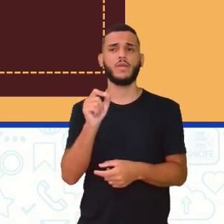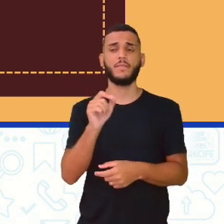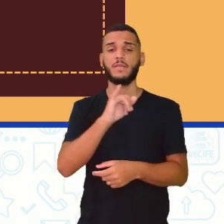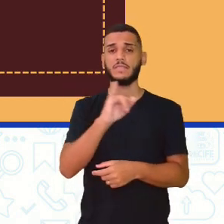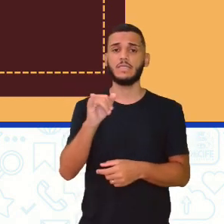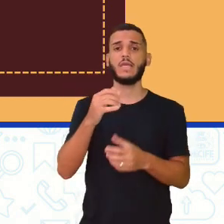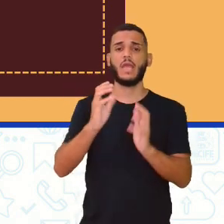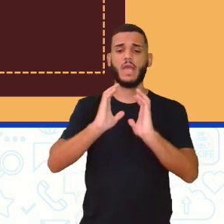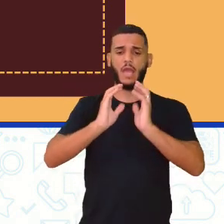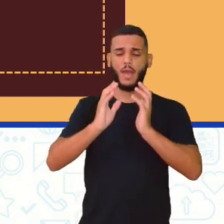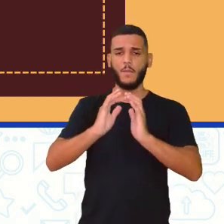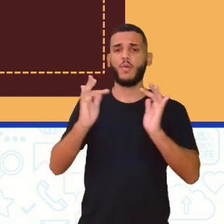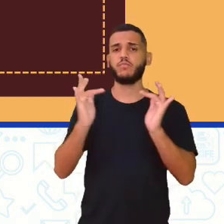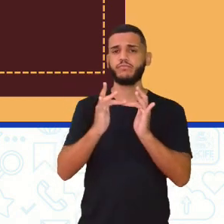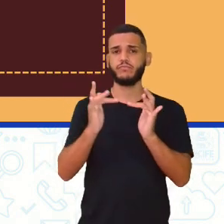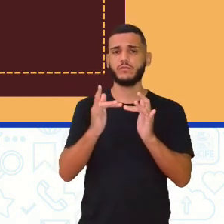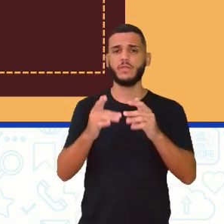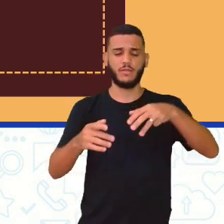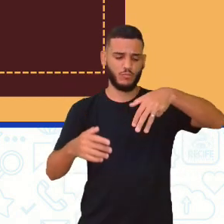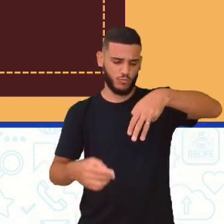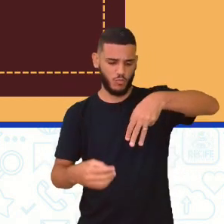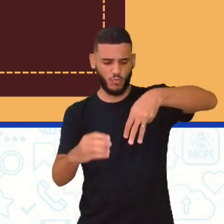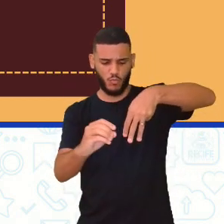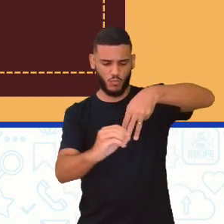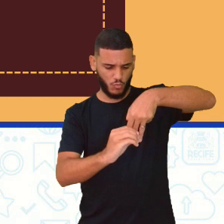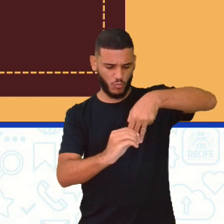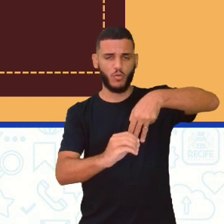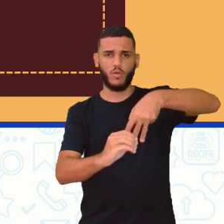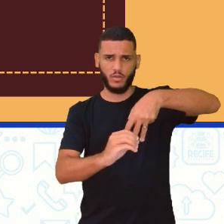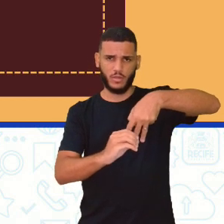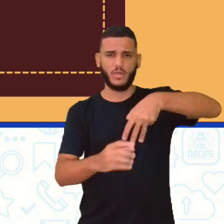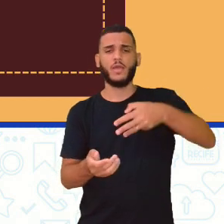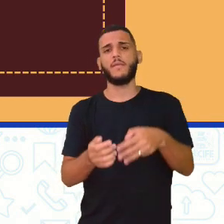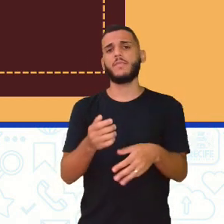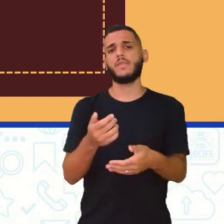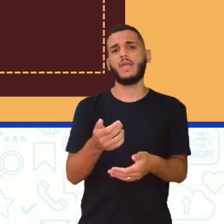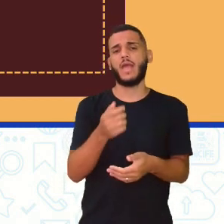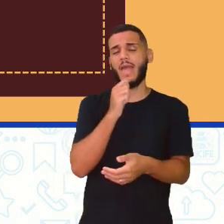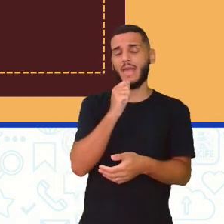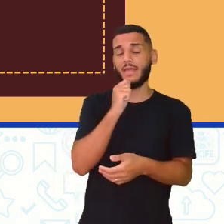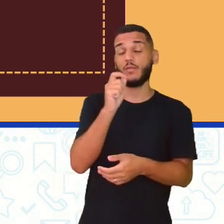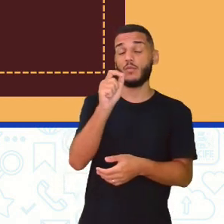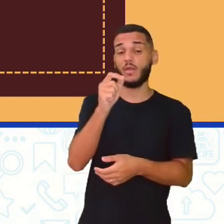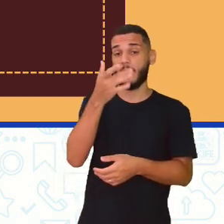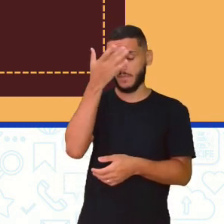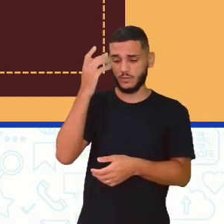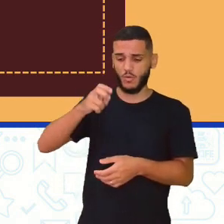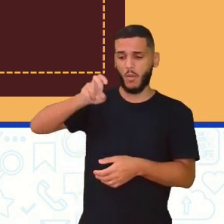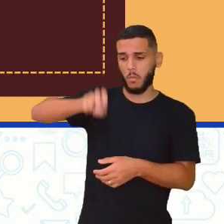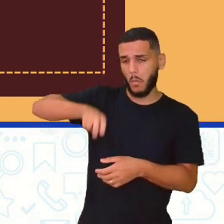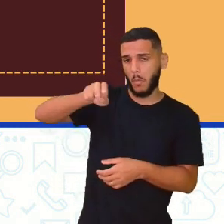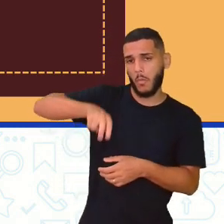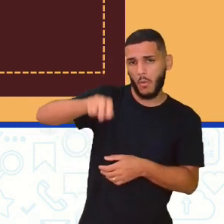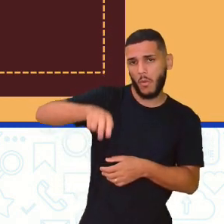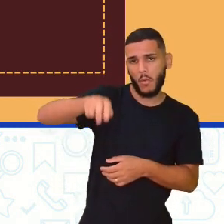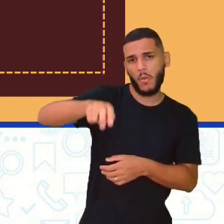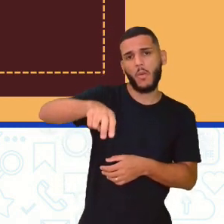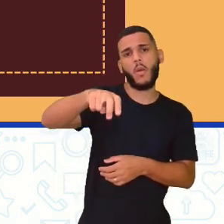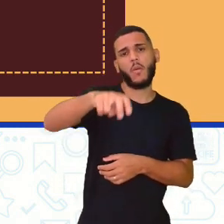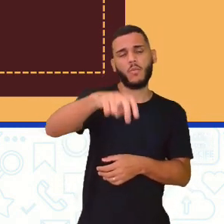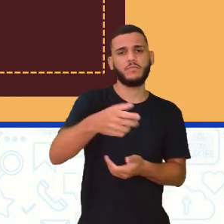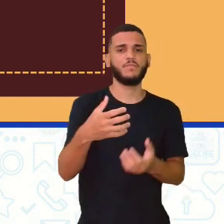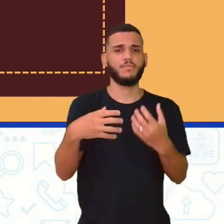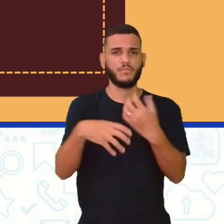né? Aquela casinha que eu falei, o wicket, enquanto o rebatedor está correndo, tentando marcar os pontos.